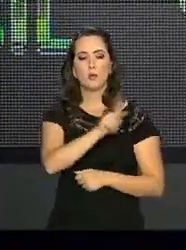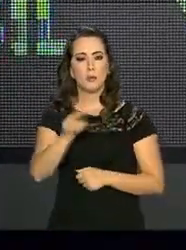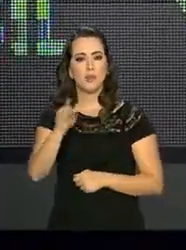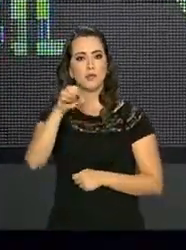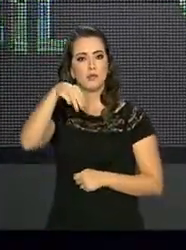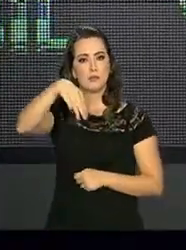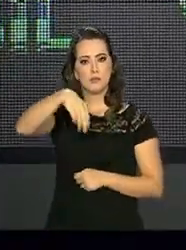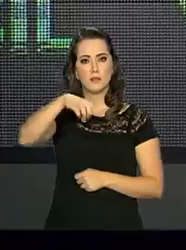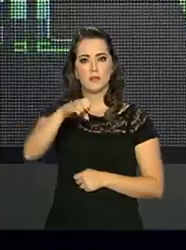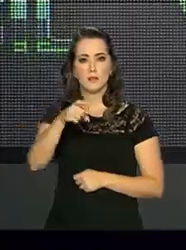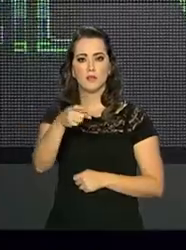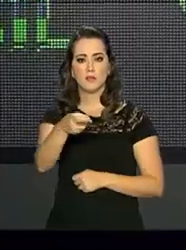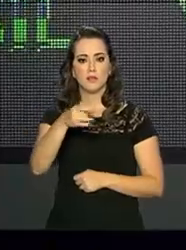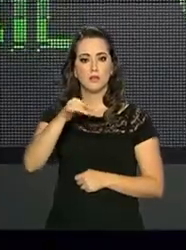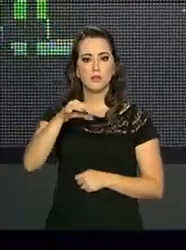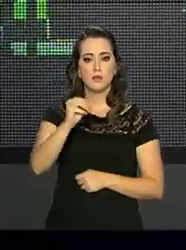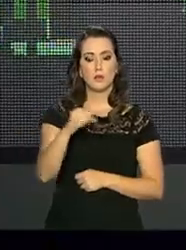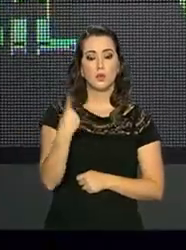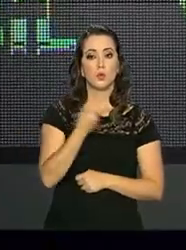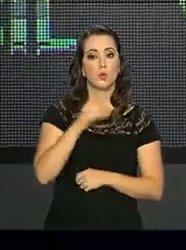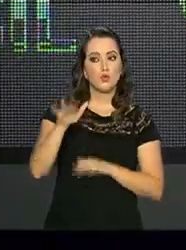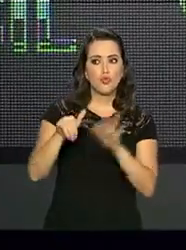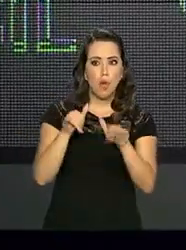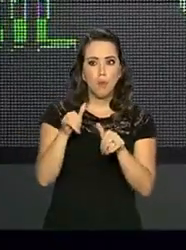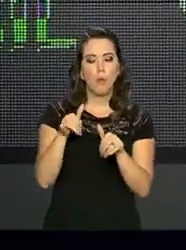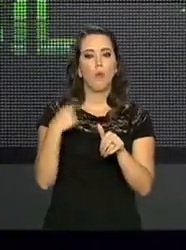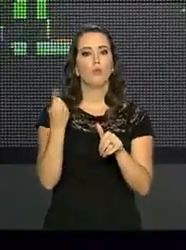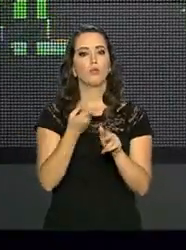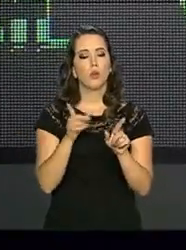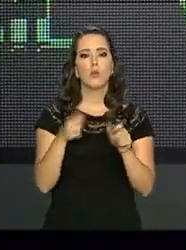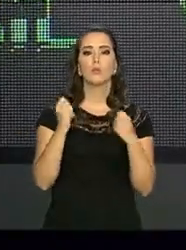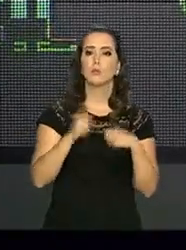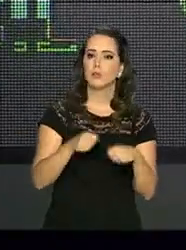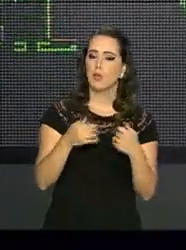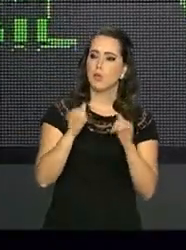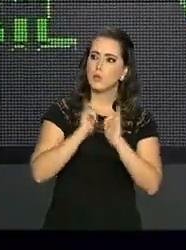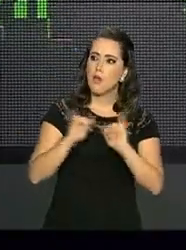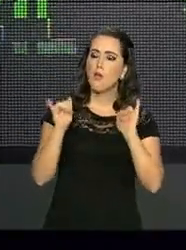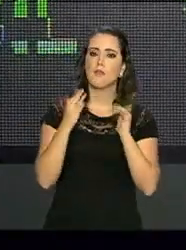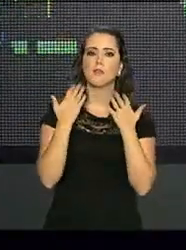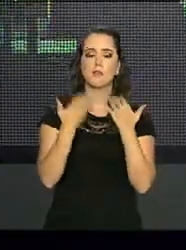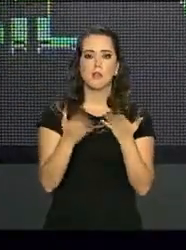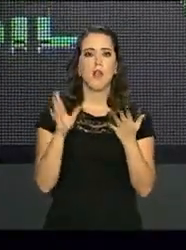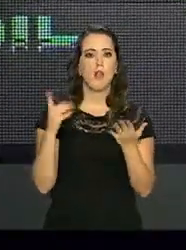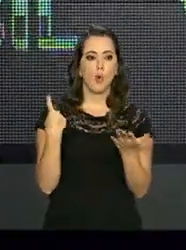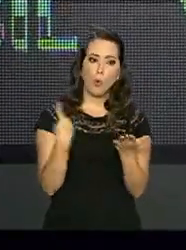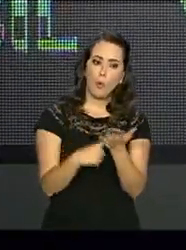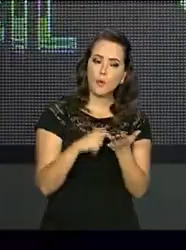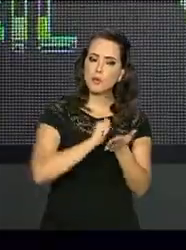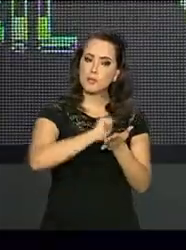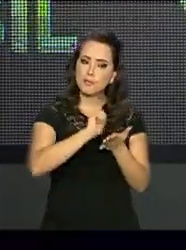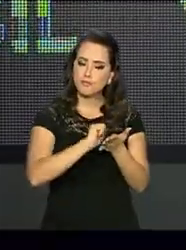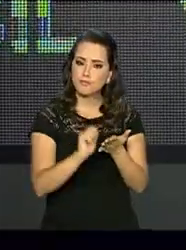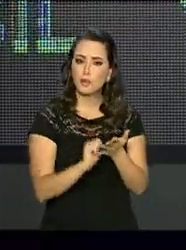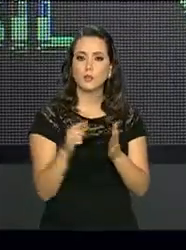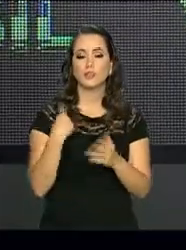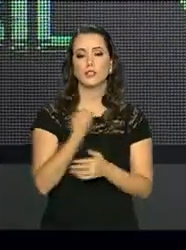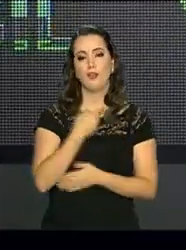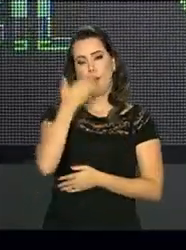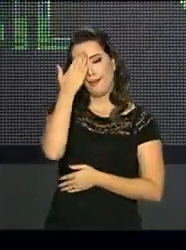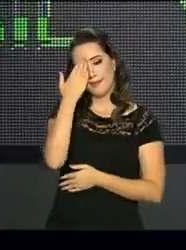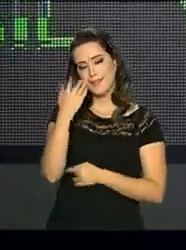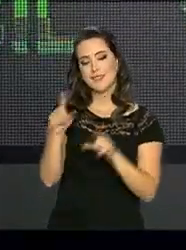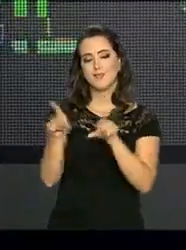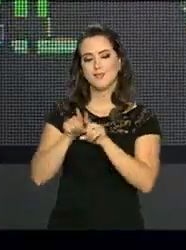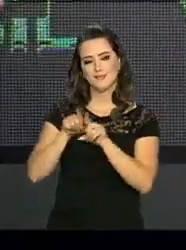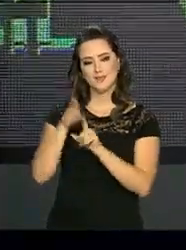juntamente com a Aliança do Pacífico, e lá pudemos fazer uma declaração conjunta. De modo que eu devo agradecer